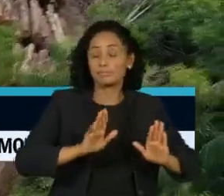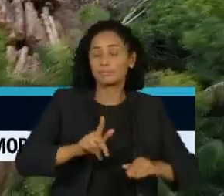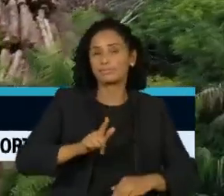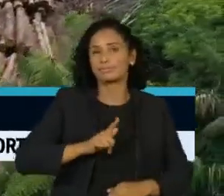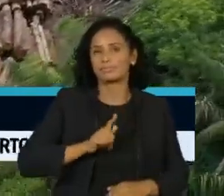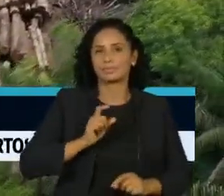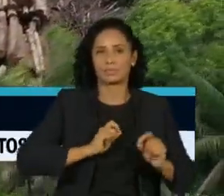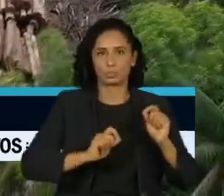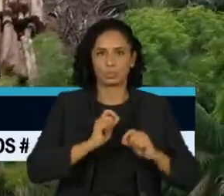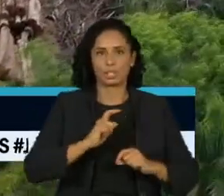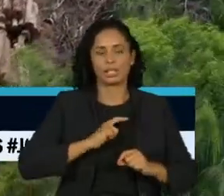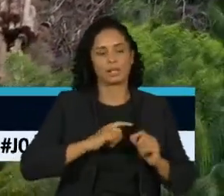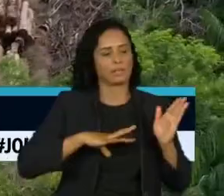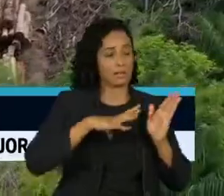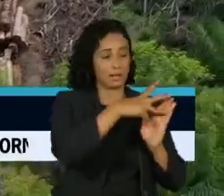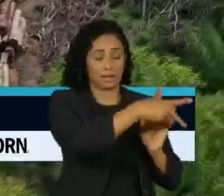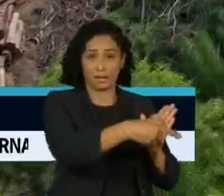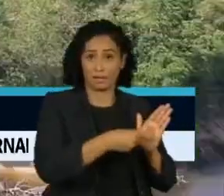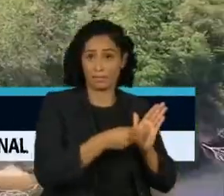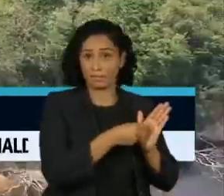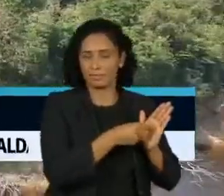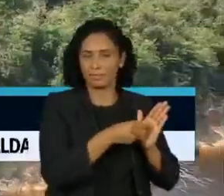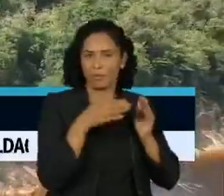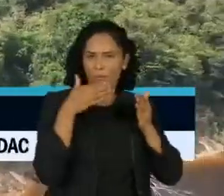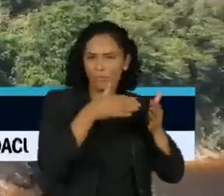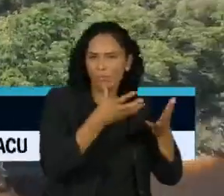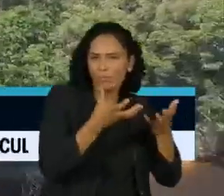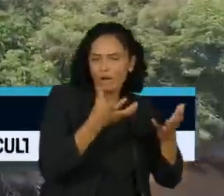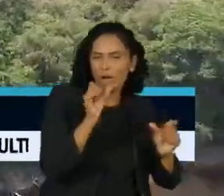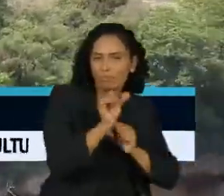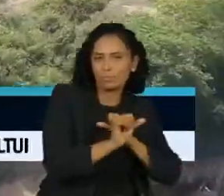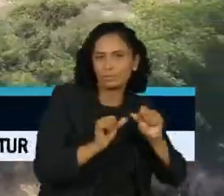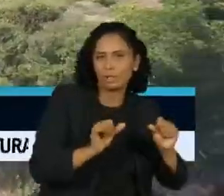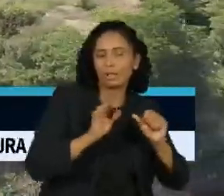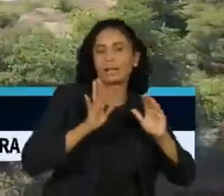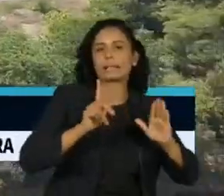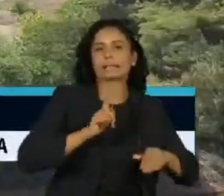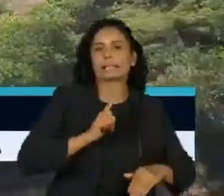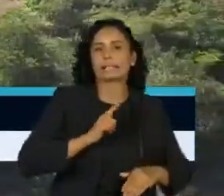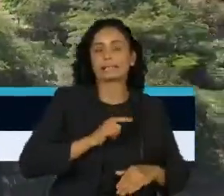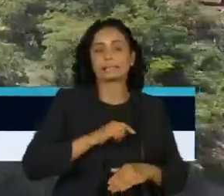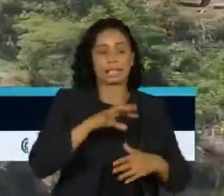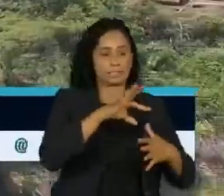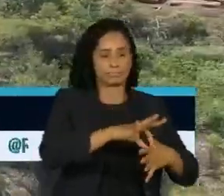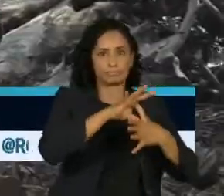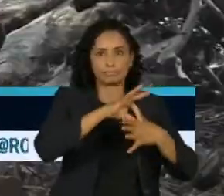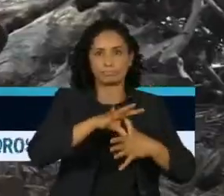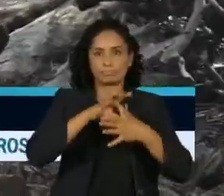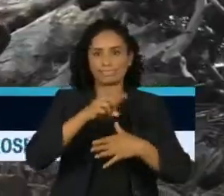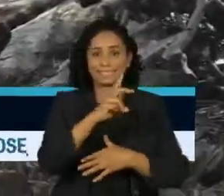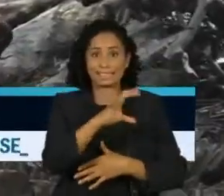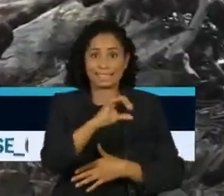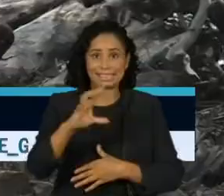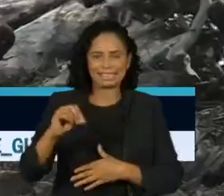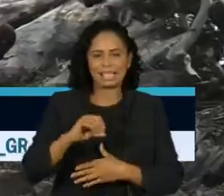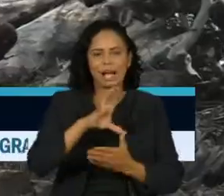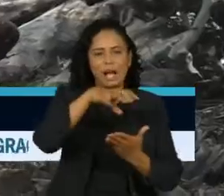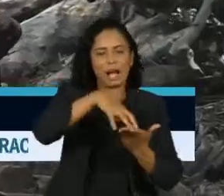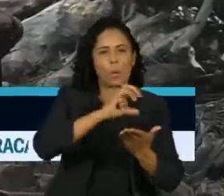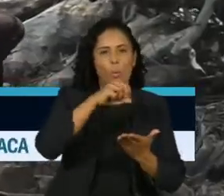consertação pela Amazônia, quer mudar. Com mais de 500 lideranças públicas, privadas, ONGs,